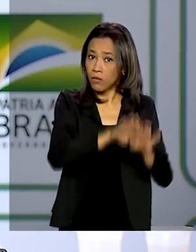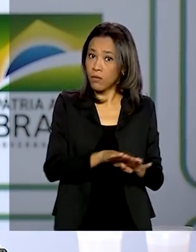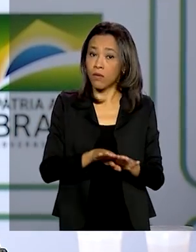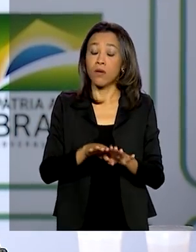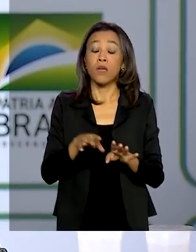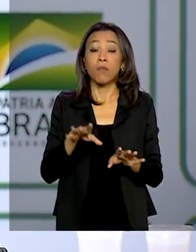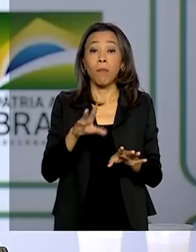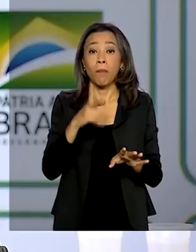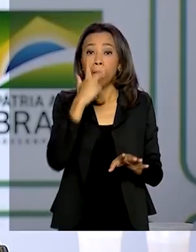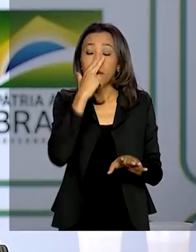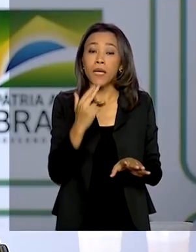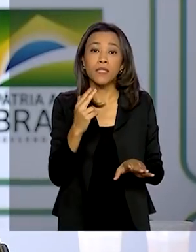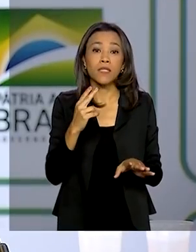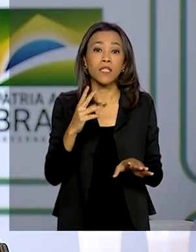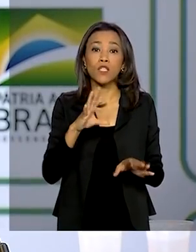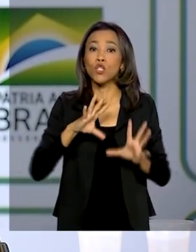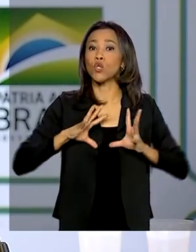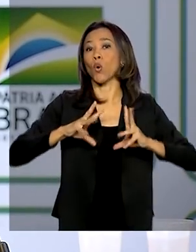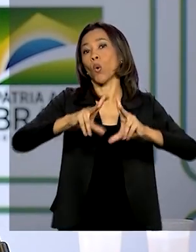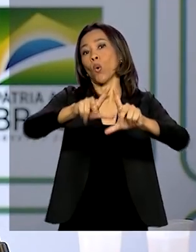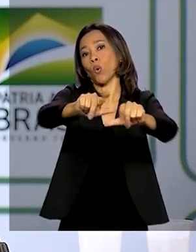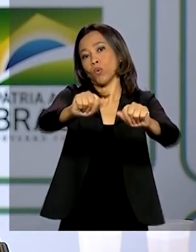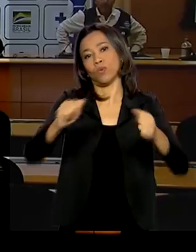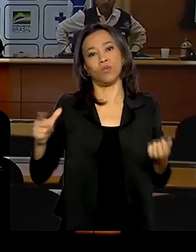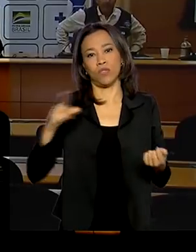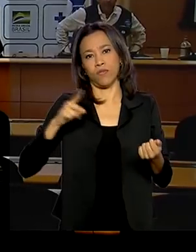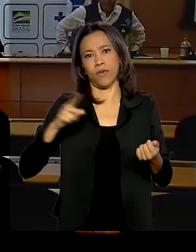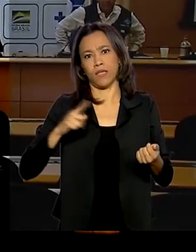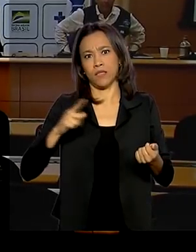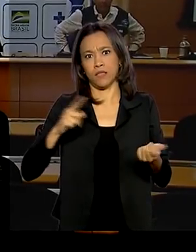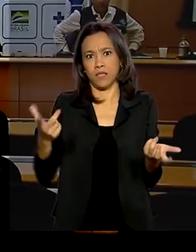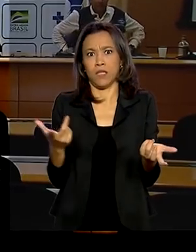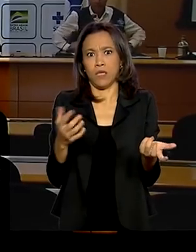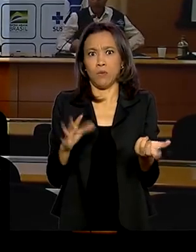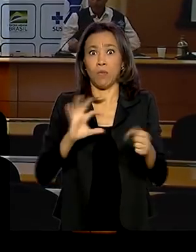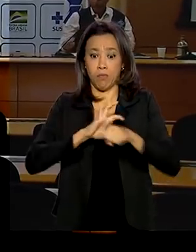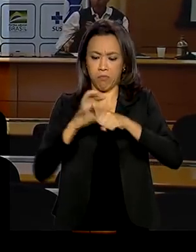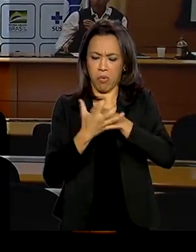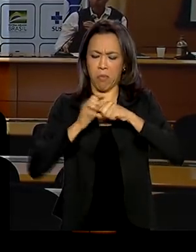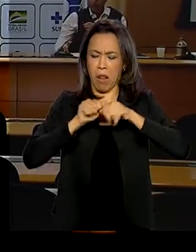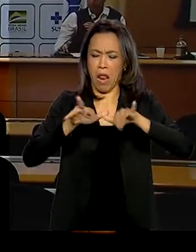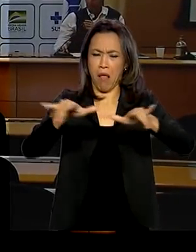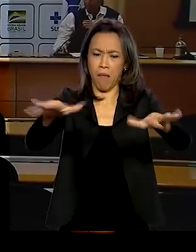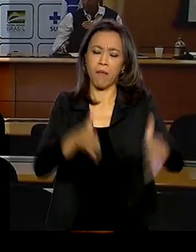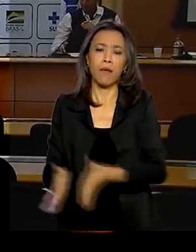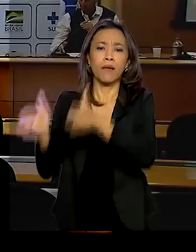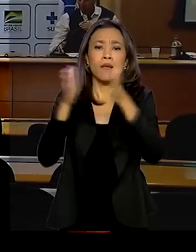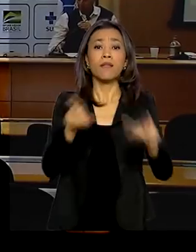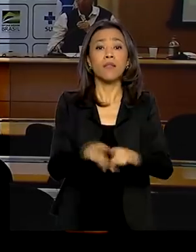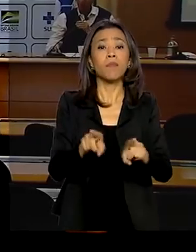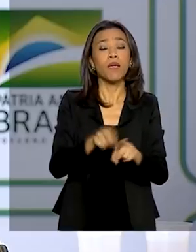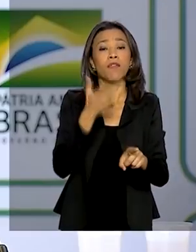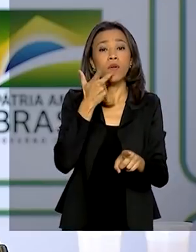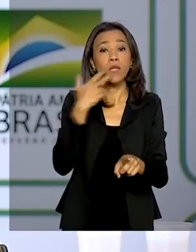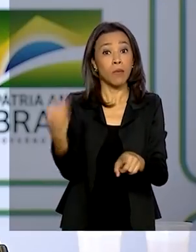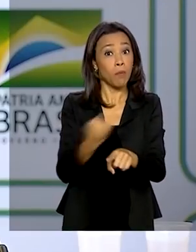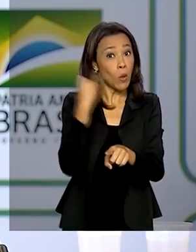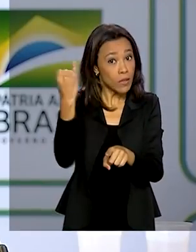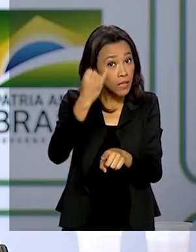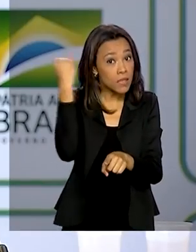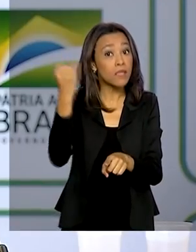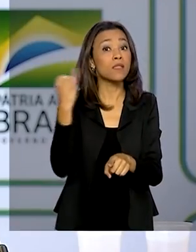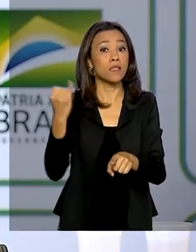nós estivéssemos todos em franca epidemia. O ministro também destacou a importância da manutenção da